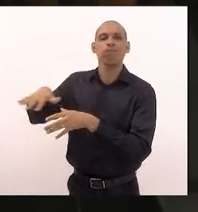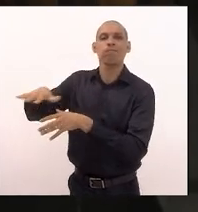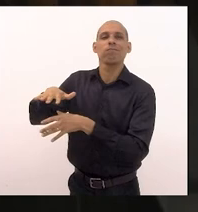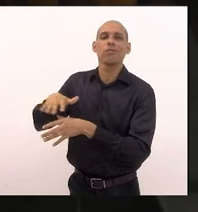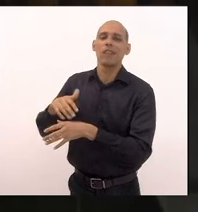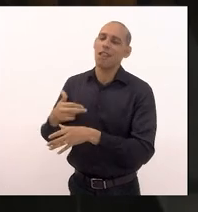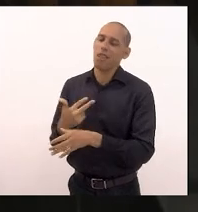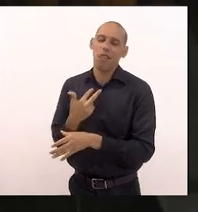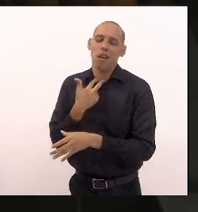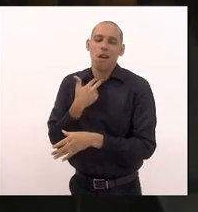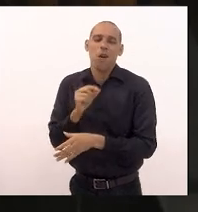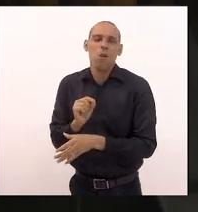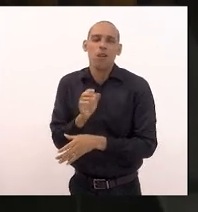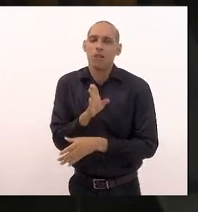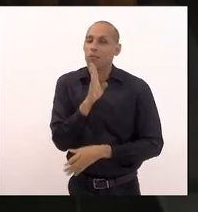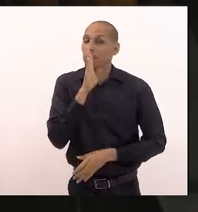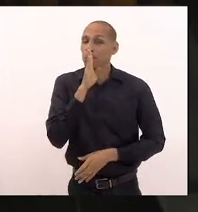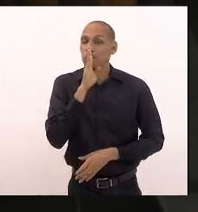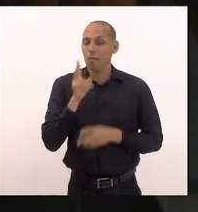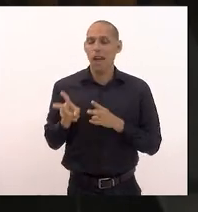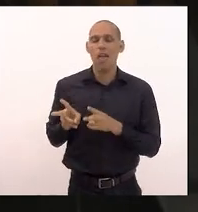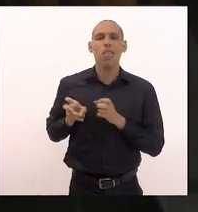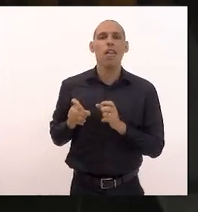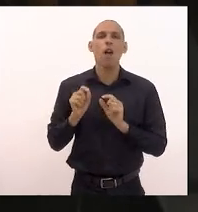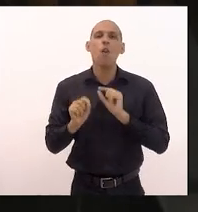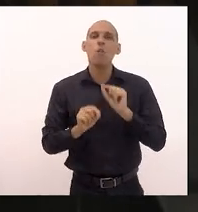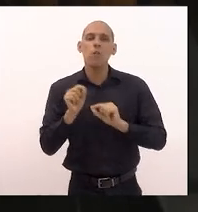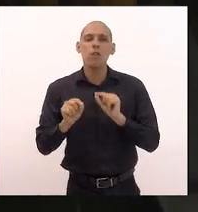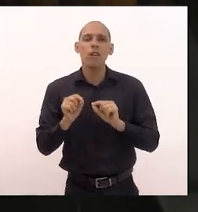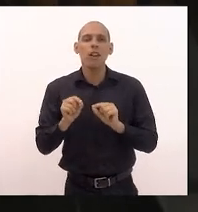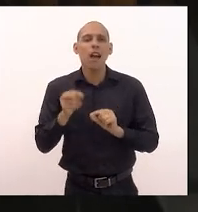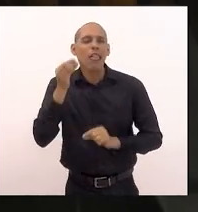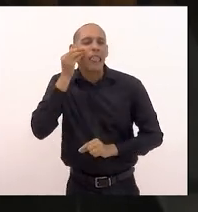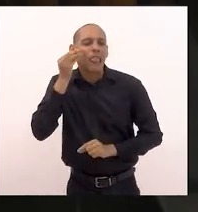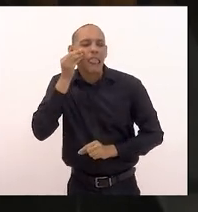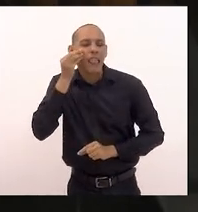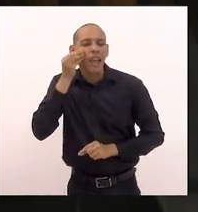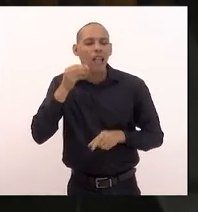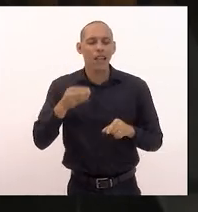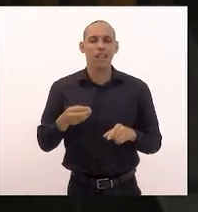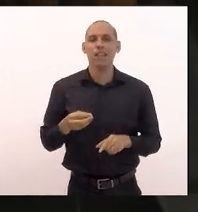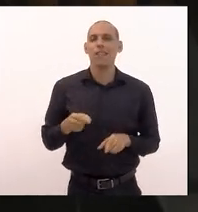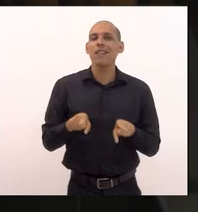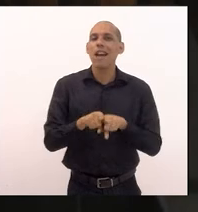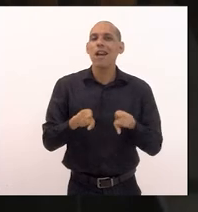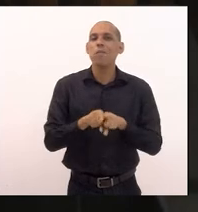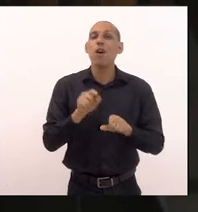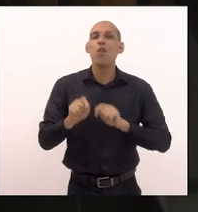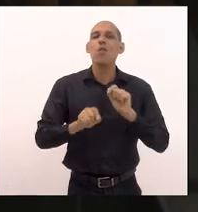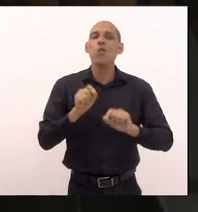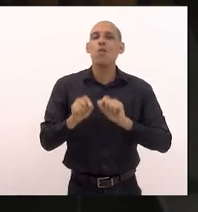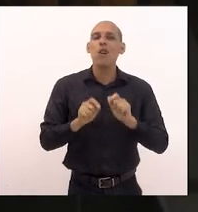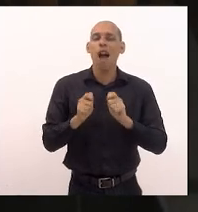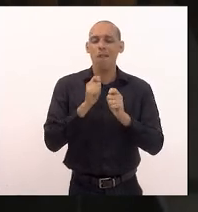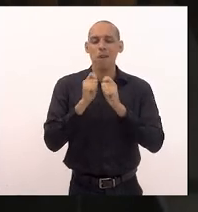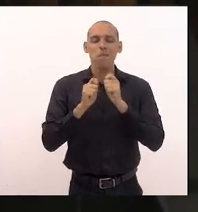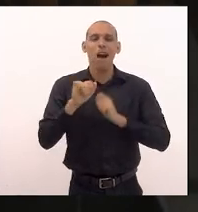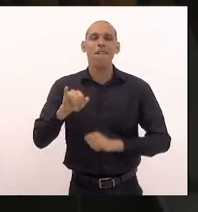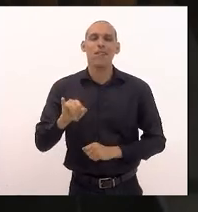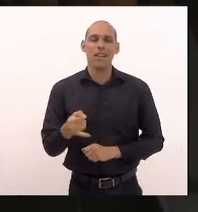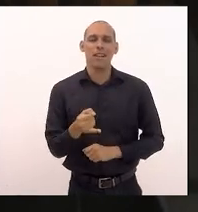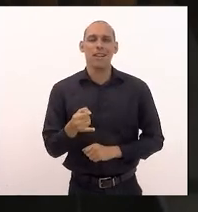calar ao perceber mais uma tentativa midiática daquele deputado que tem